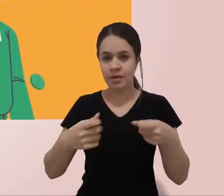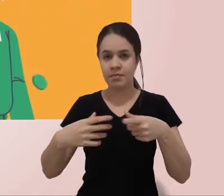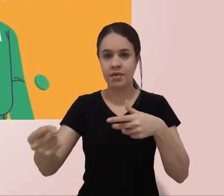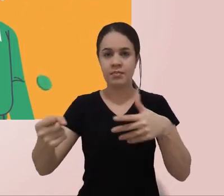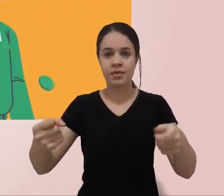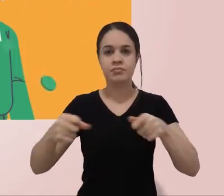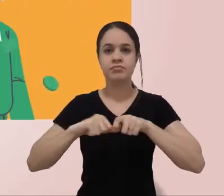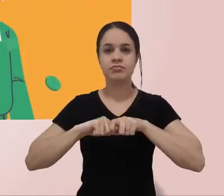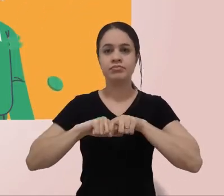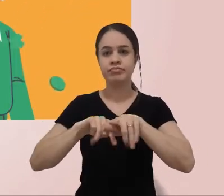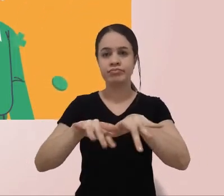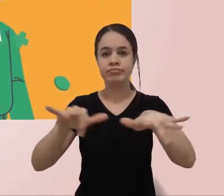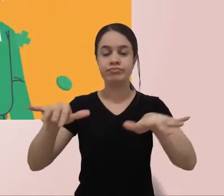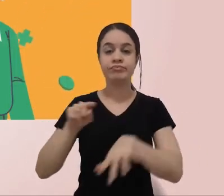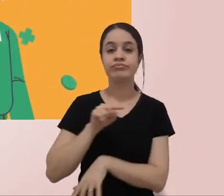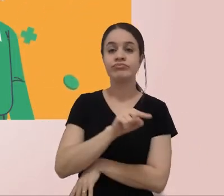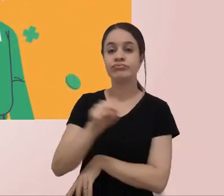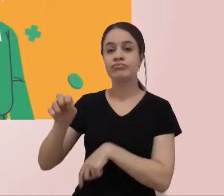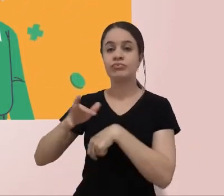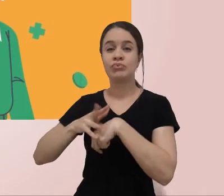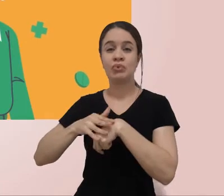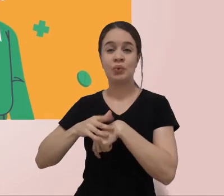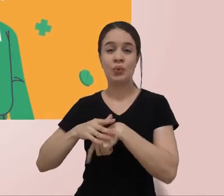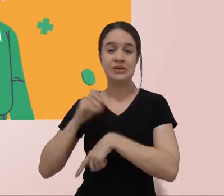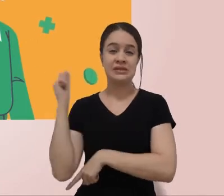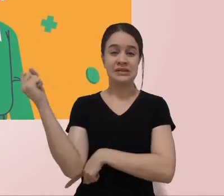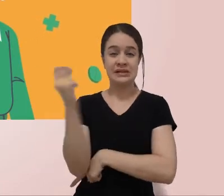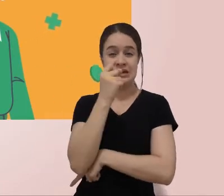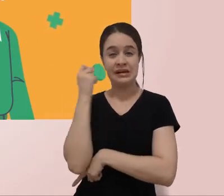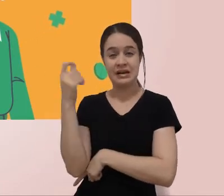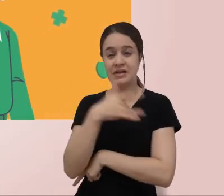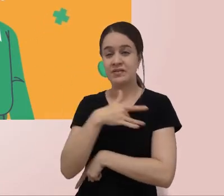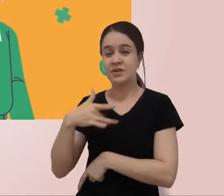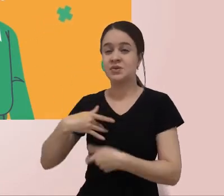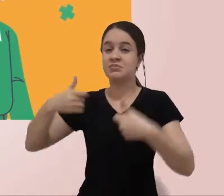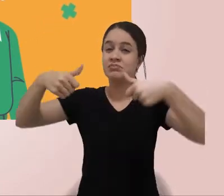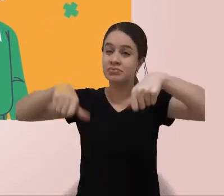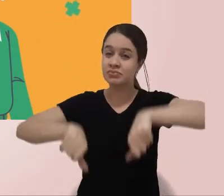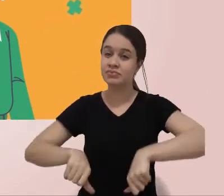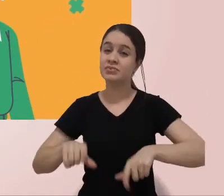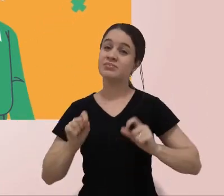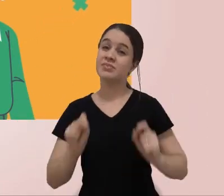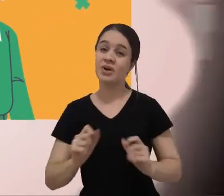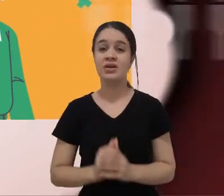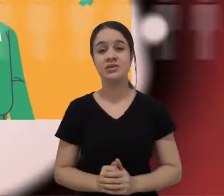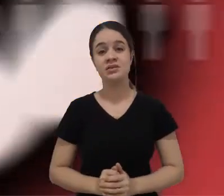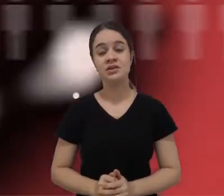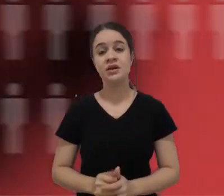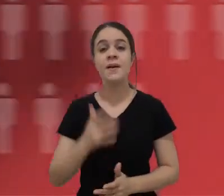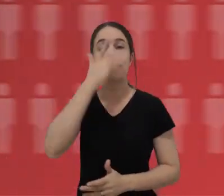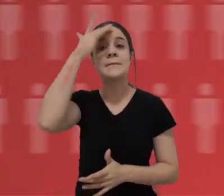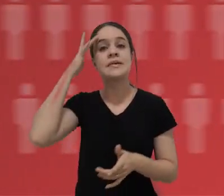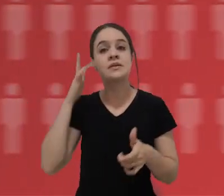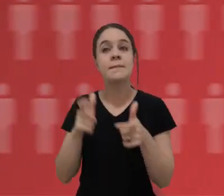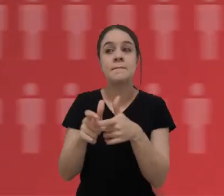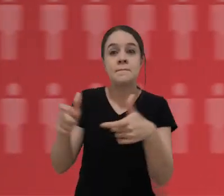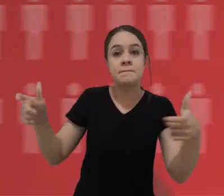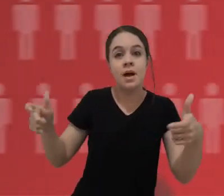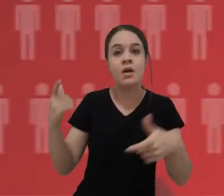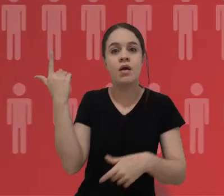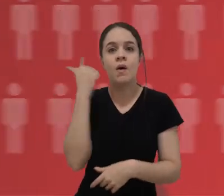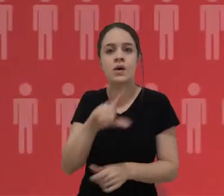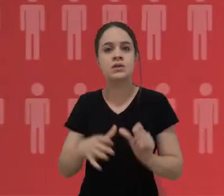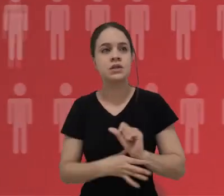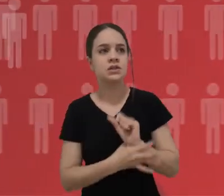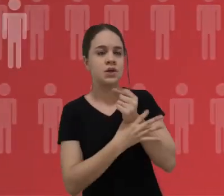que não foram vacinadas ainda estarão em risco de desenvolver casos graves. Para ter uma imunização